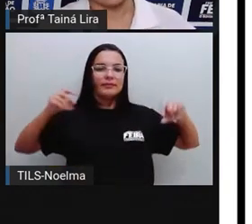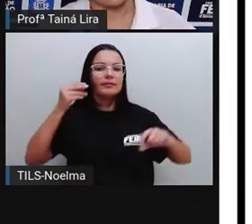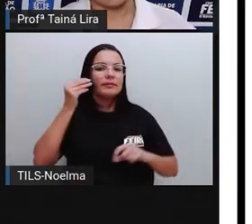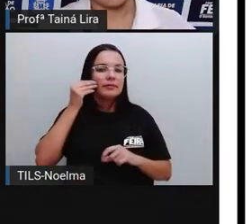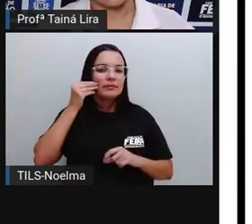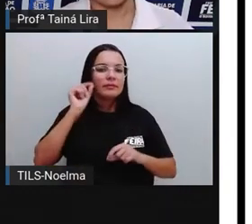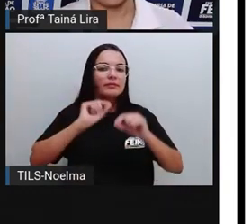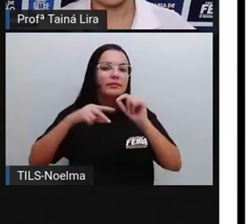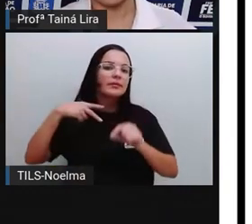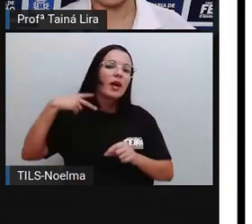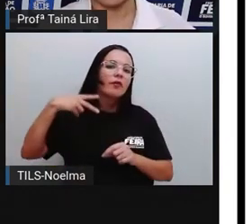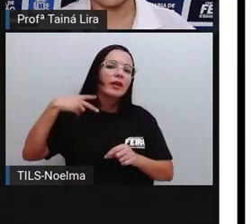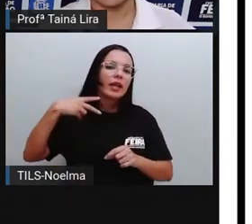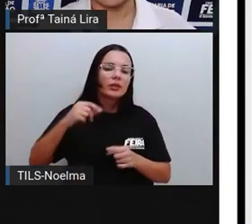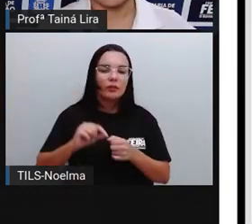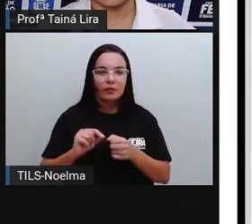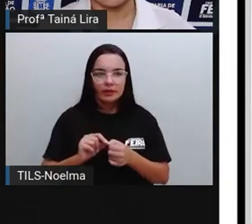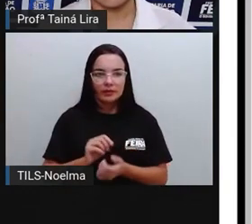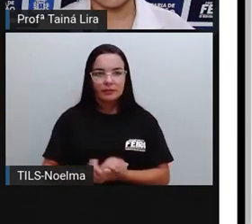Lulinha, né?